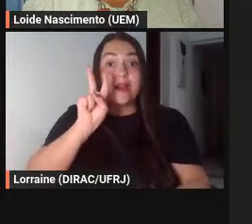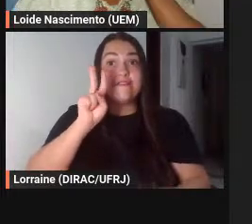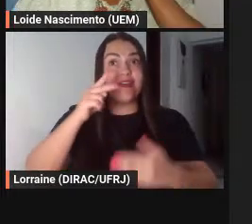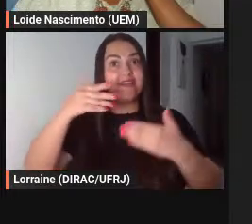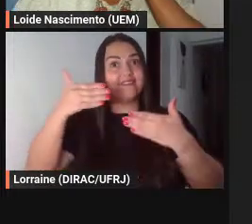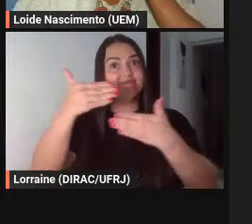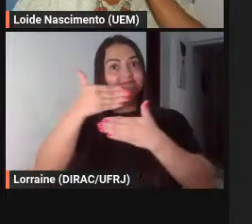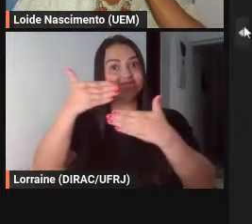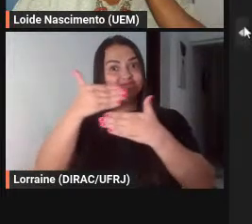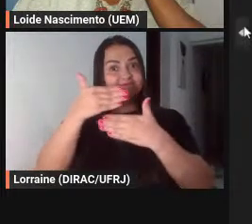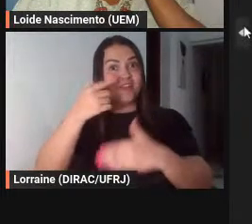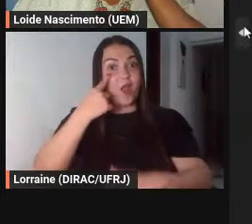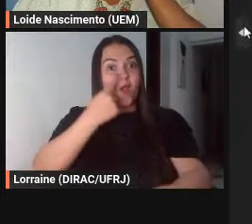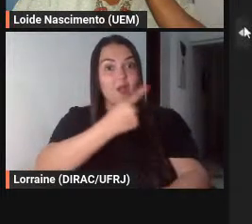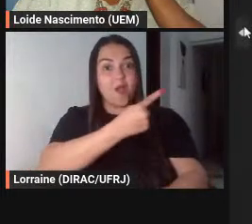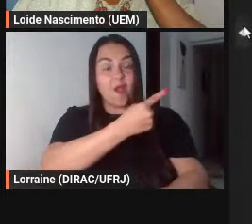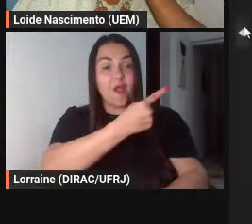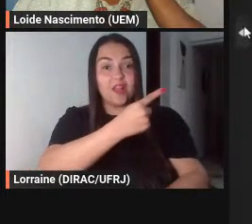estão vendo